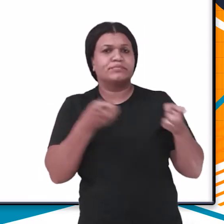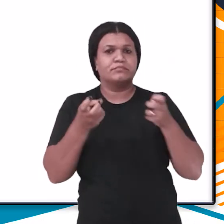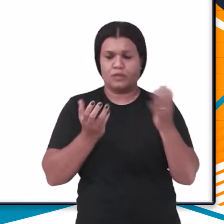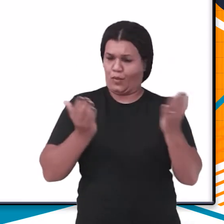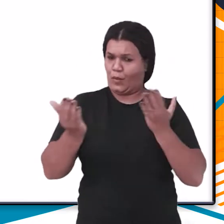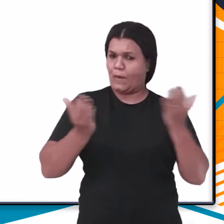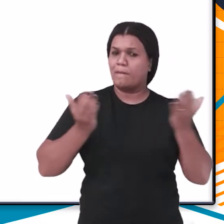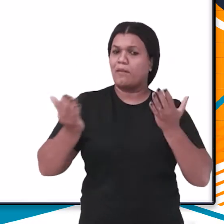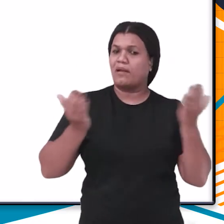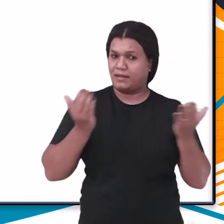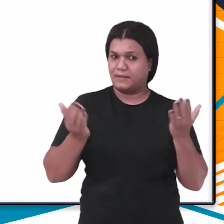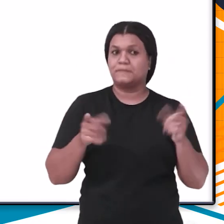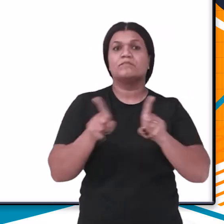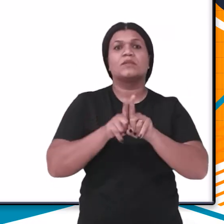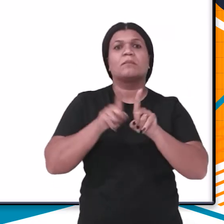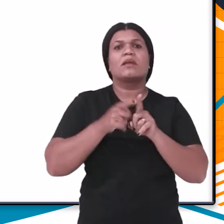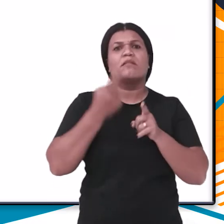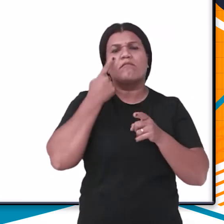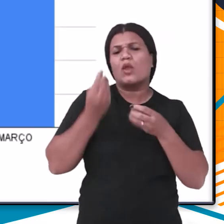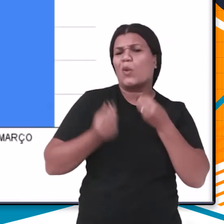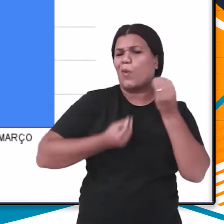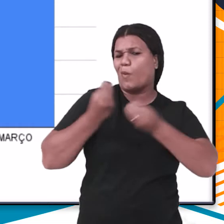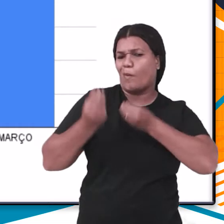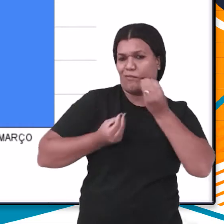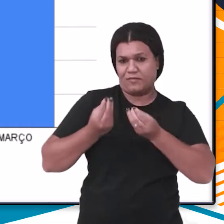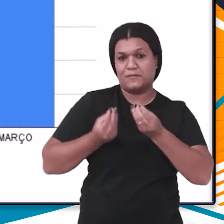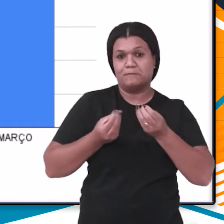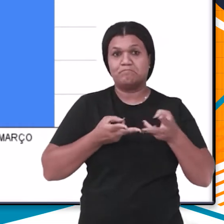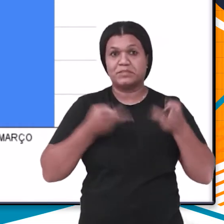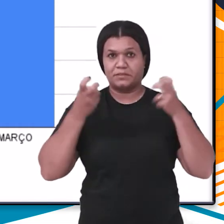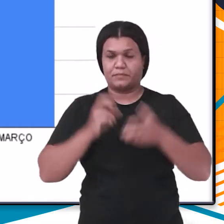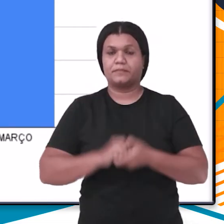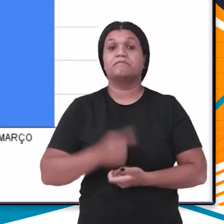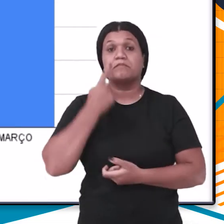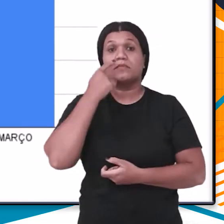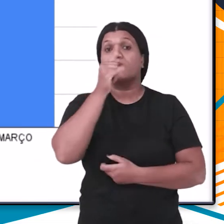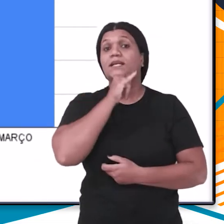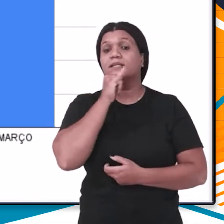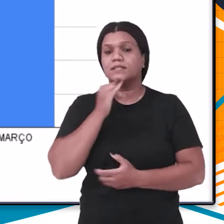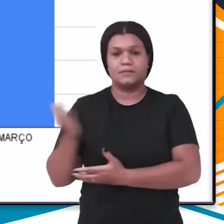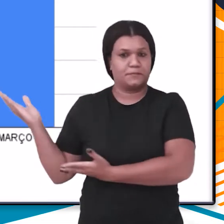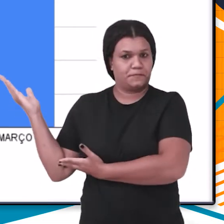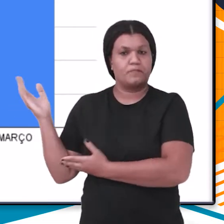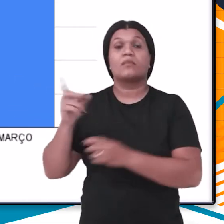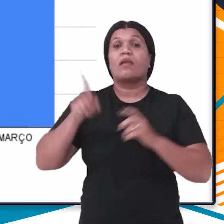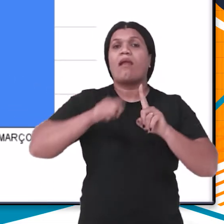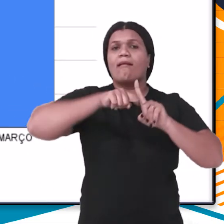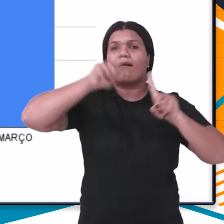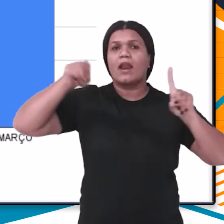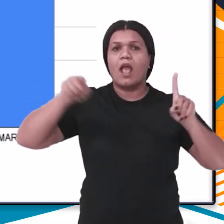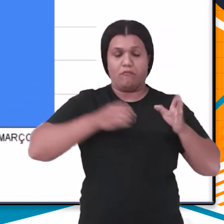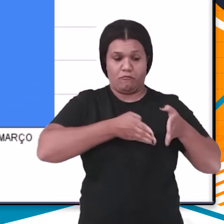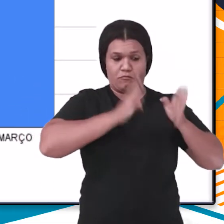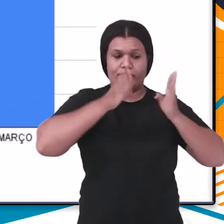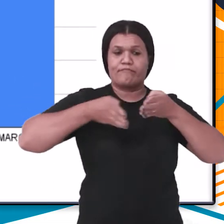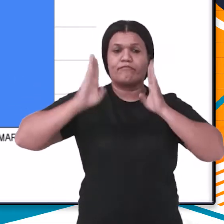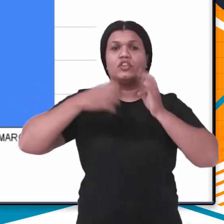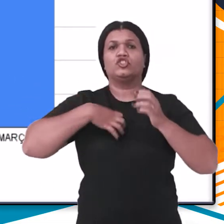assim a sua visualização, a comparação e a interpretação deles. Aqui nesse exemplo, nós temos um